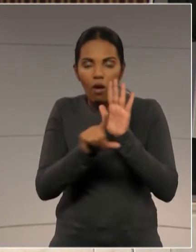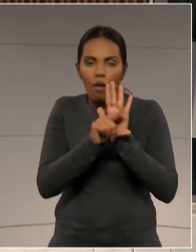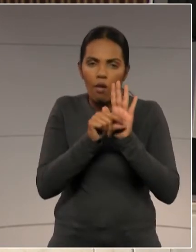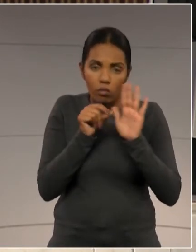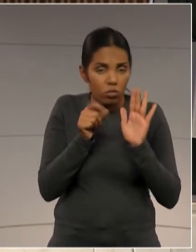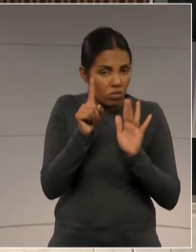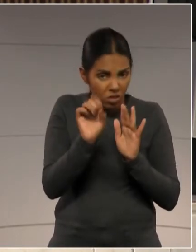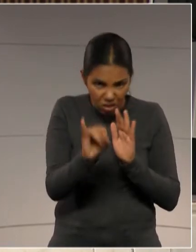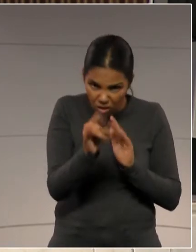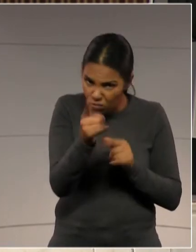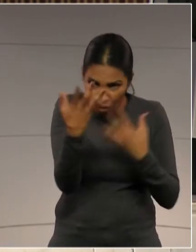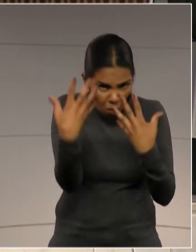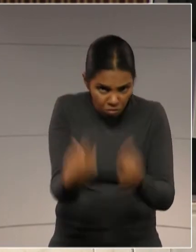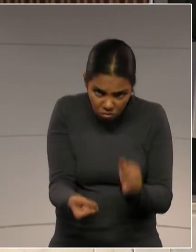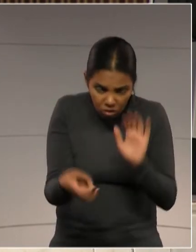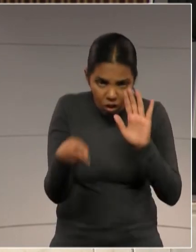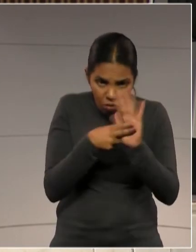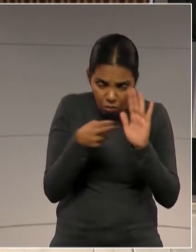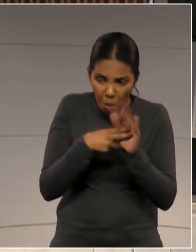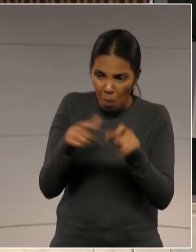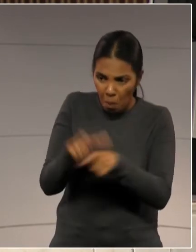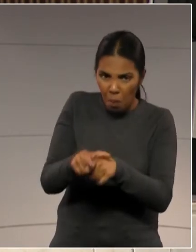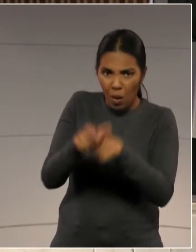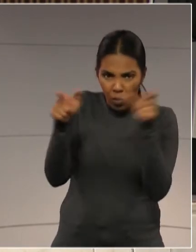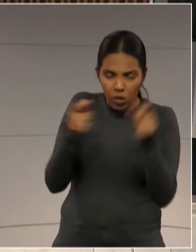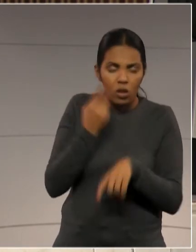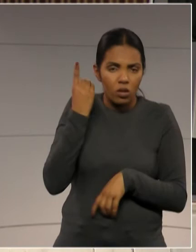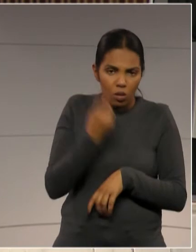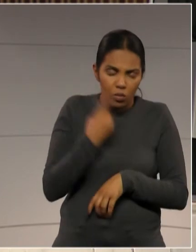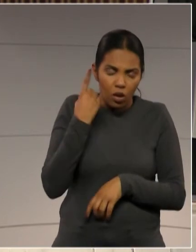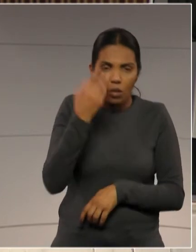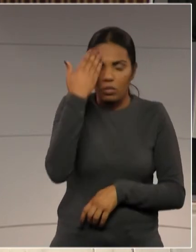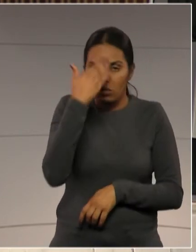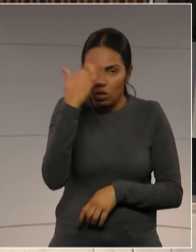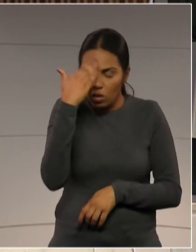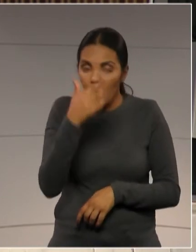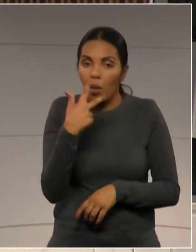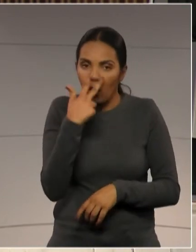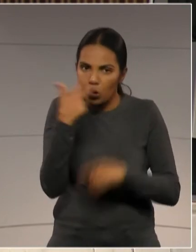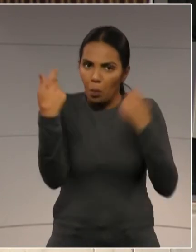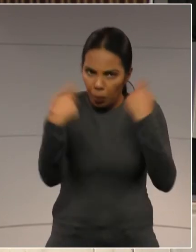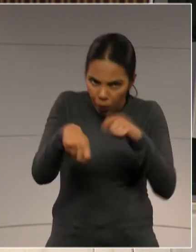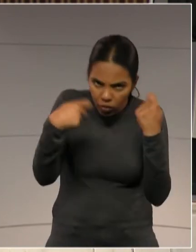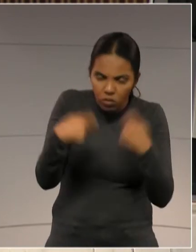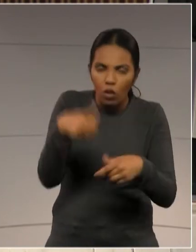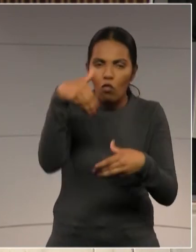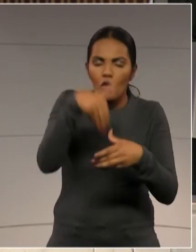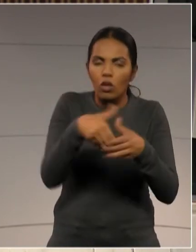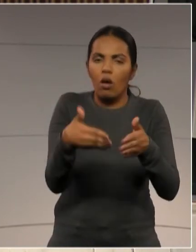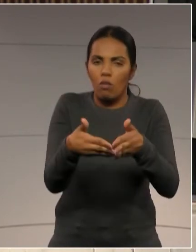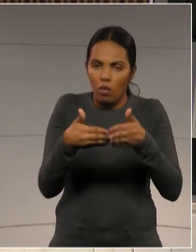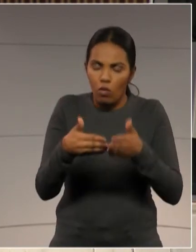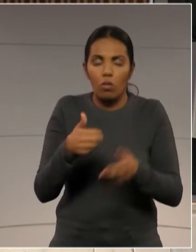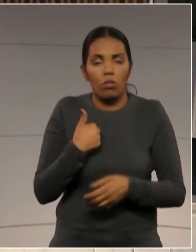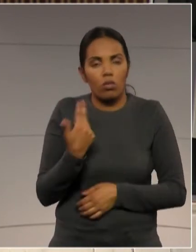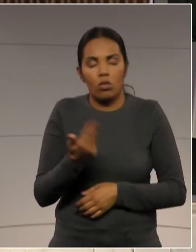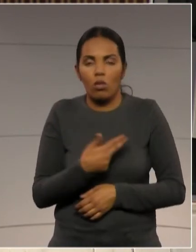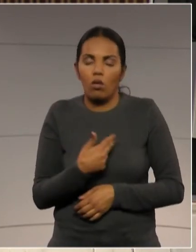possível, ainda assim, a maioria dos deputados entenderem que devem votar favoravelmente, e nós não vamos fazer